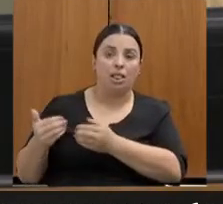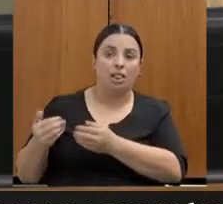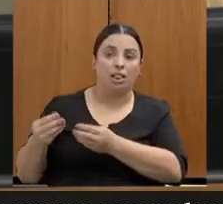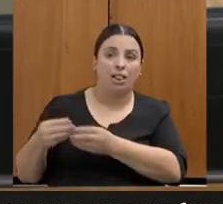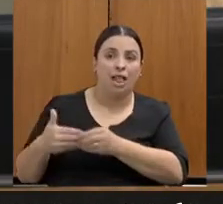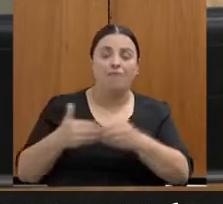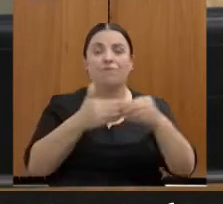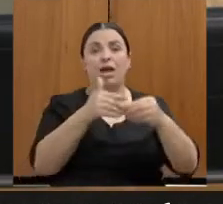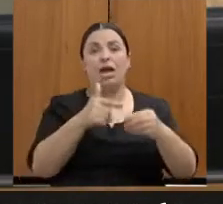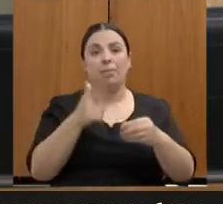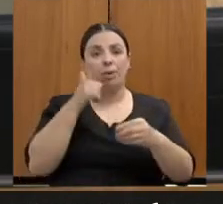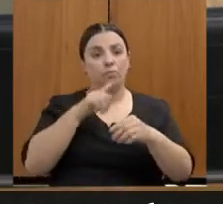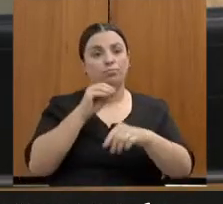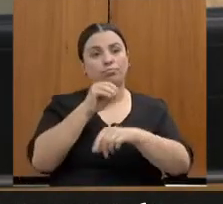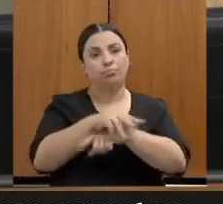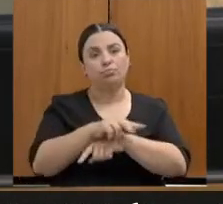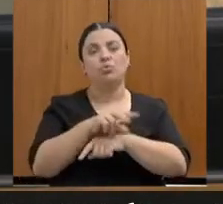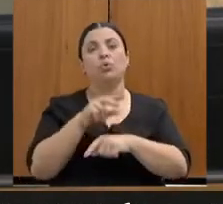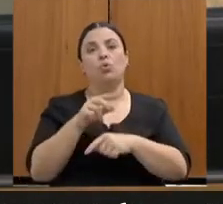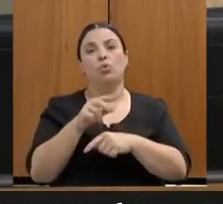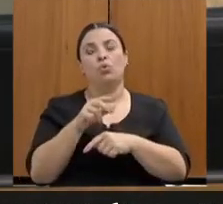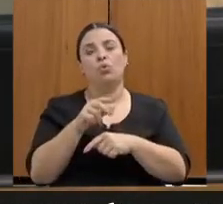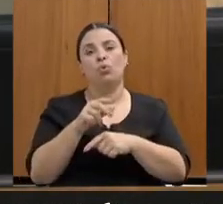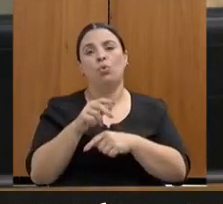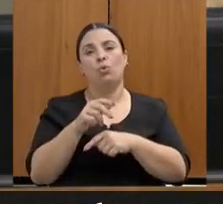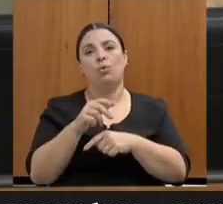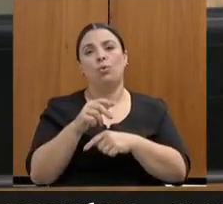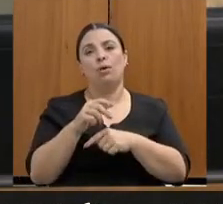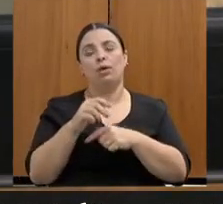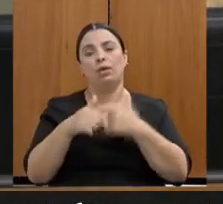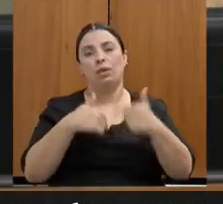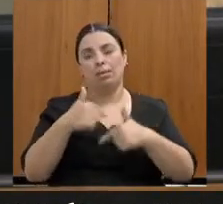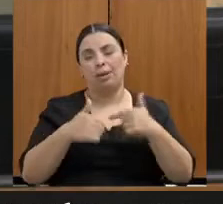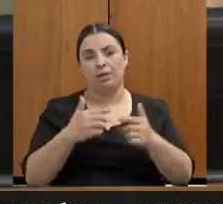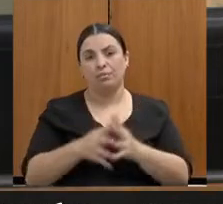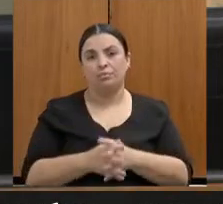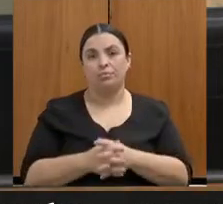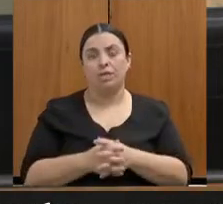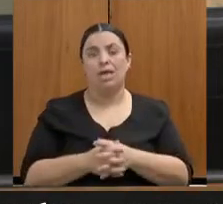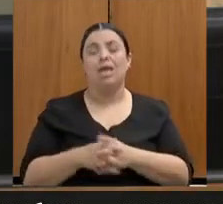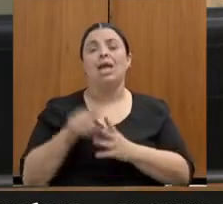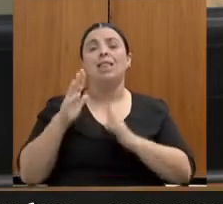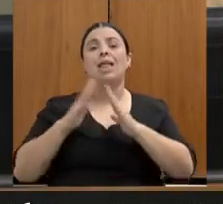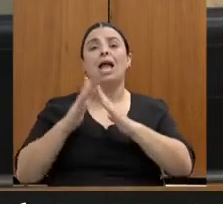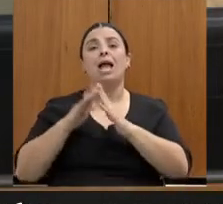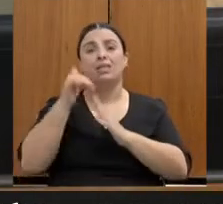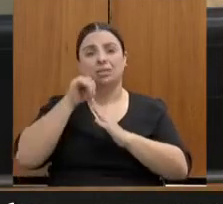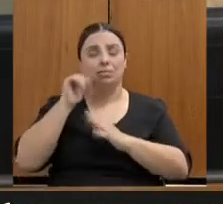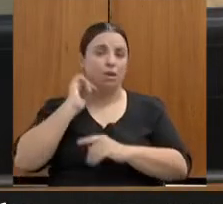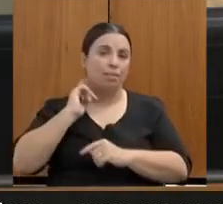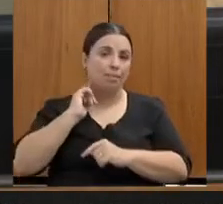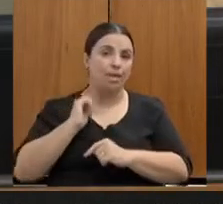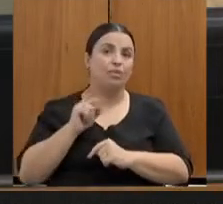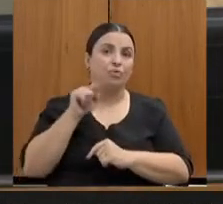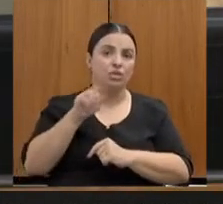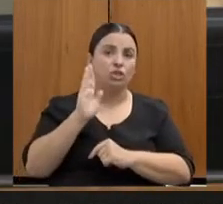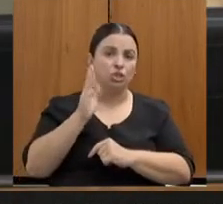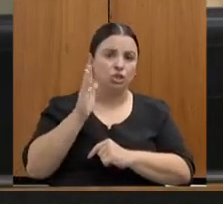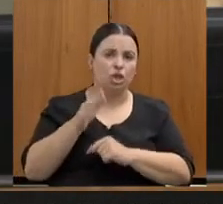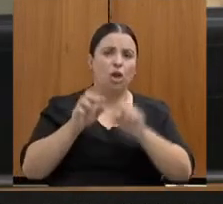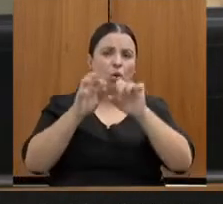vocês já fazem lá o cadastramento dessas mulheres para o programa A Vez Delas?